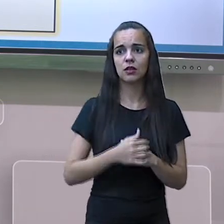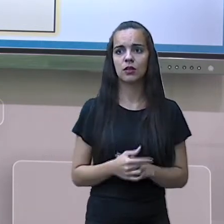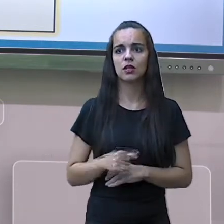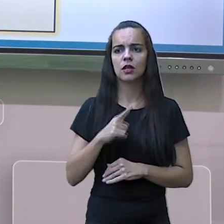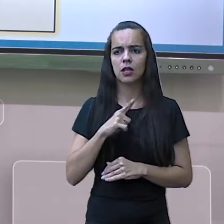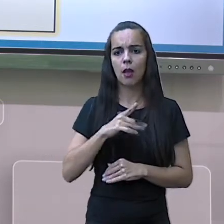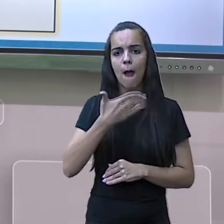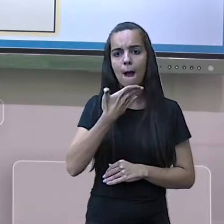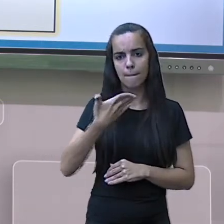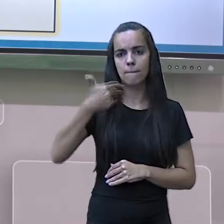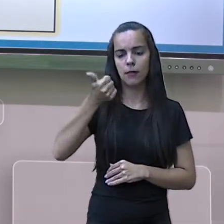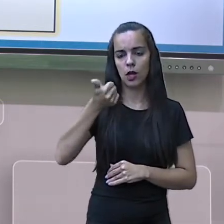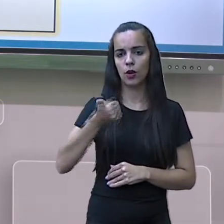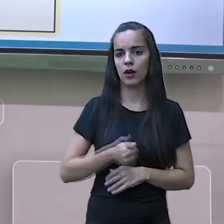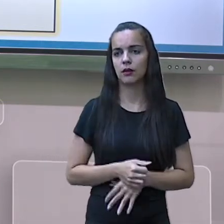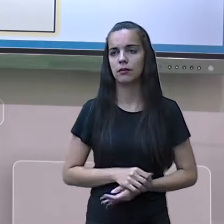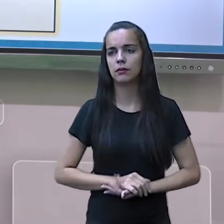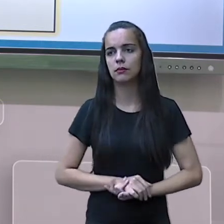melhorando mais.